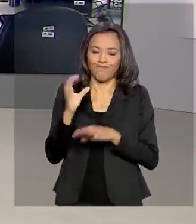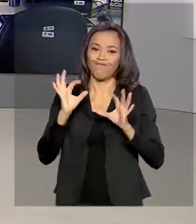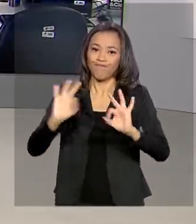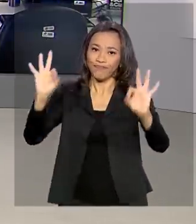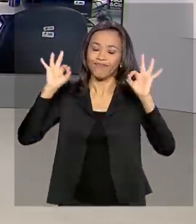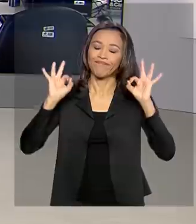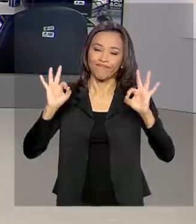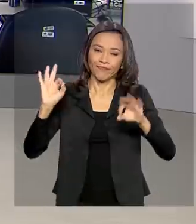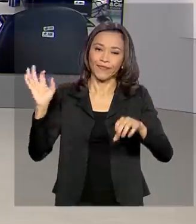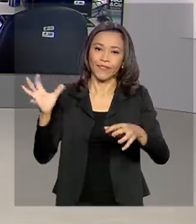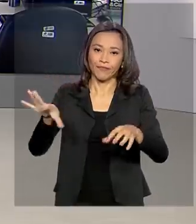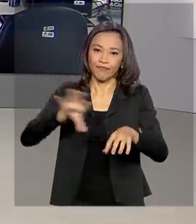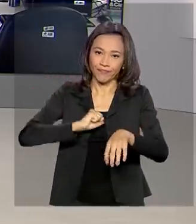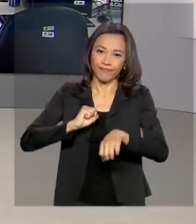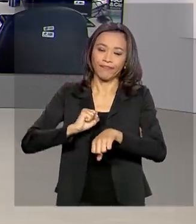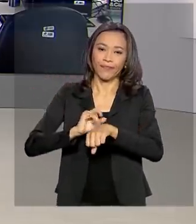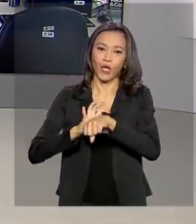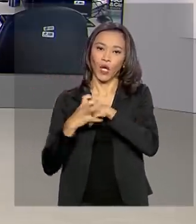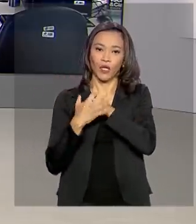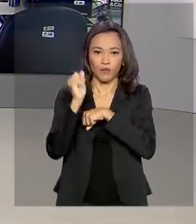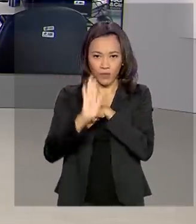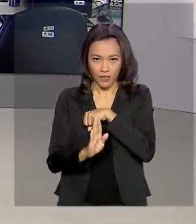Alessandra Lago conta pra gente. Oi, Alessandra.